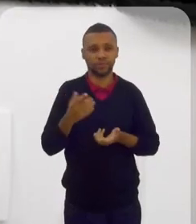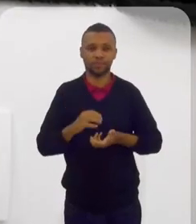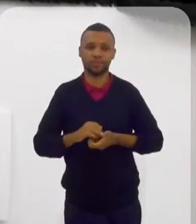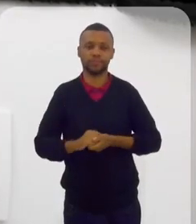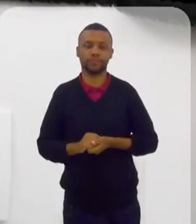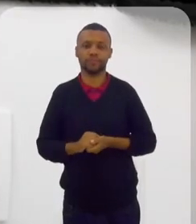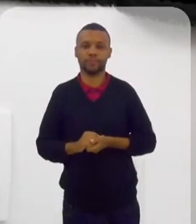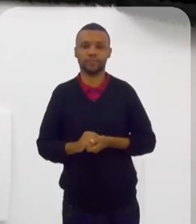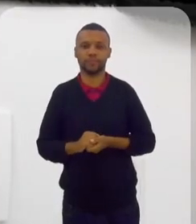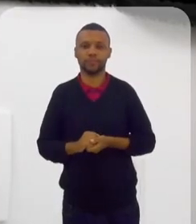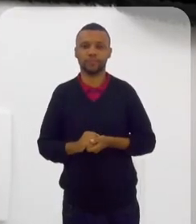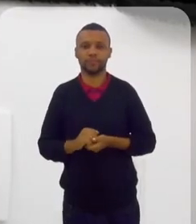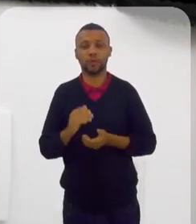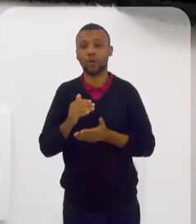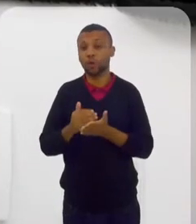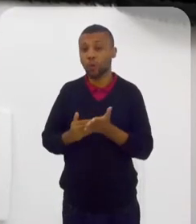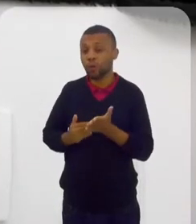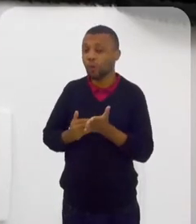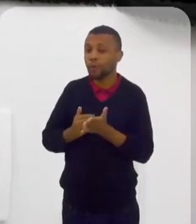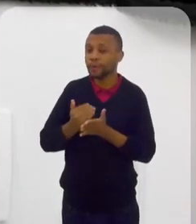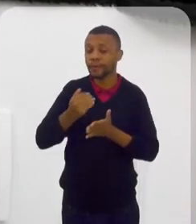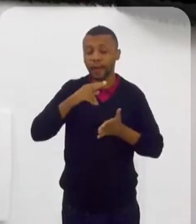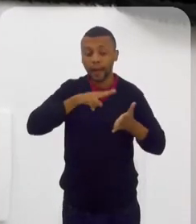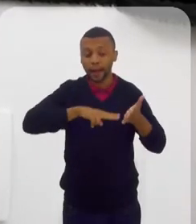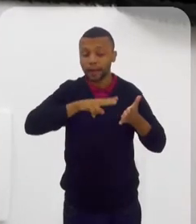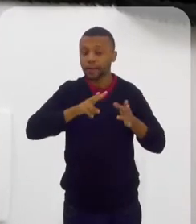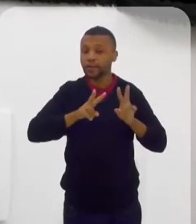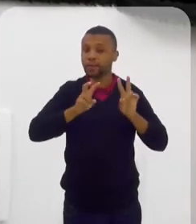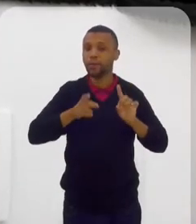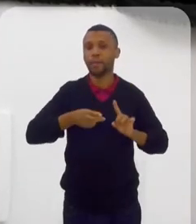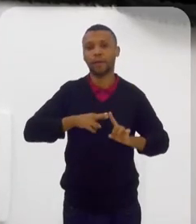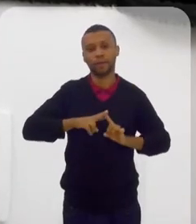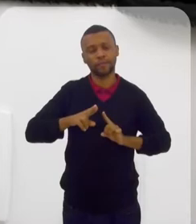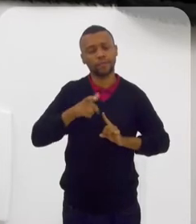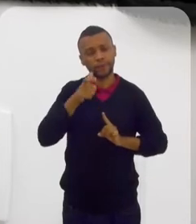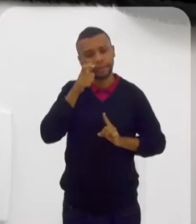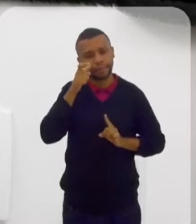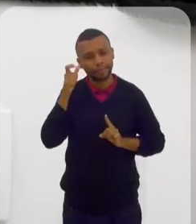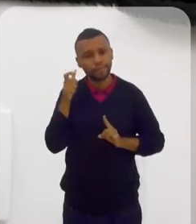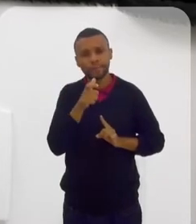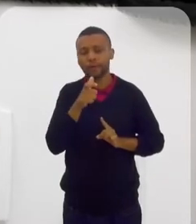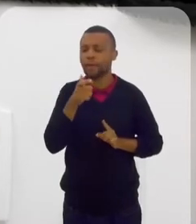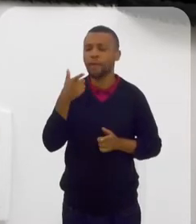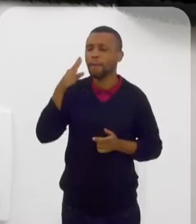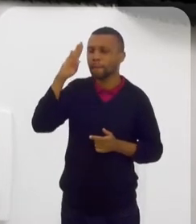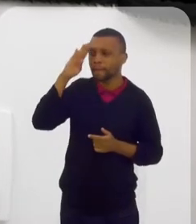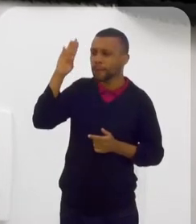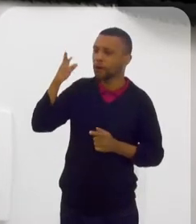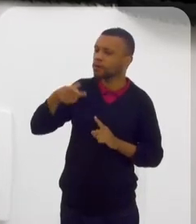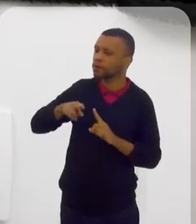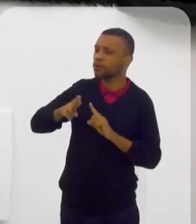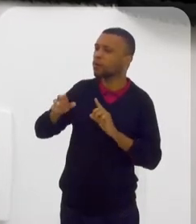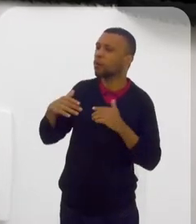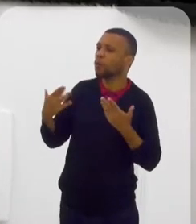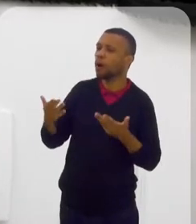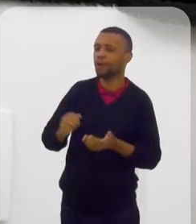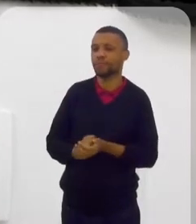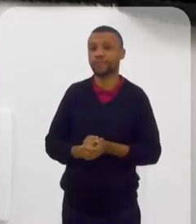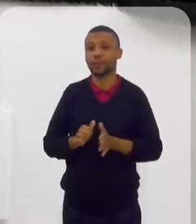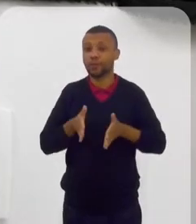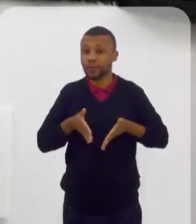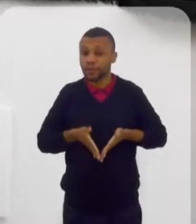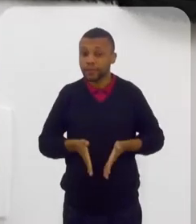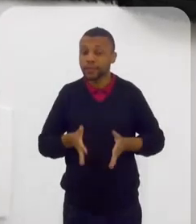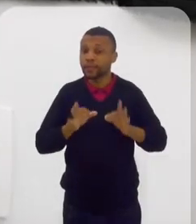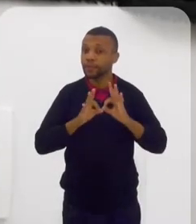20 anos quando eu comecei a ler sobre o islã. Na verdade, foi interessante. E o principal? Qual era a sua religião? Eu